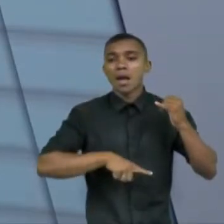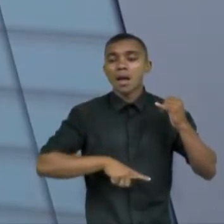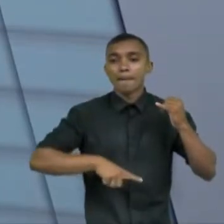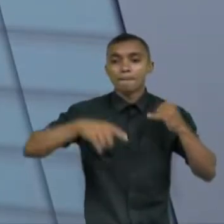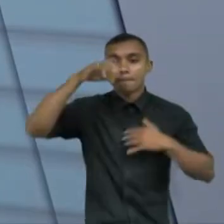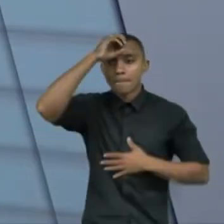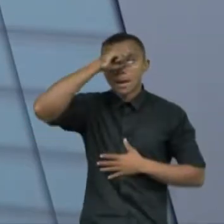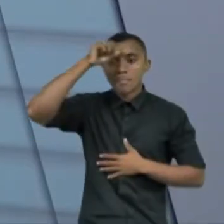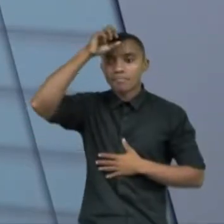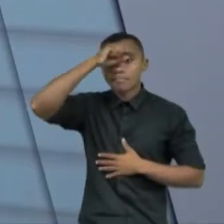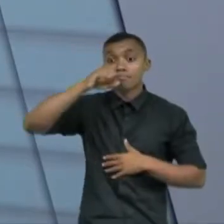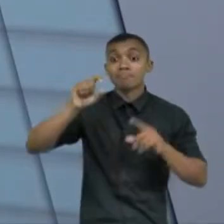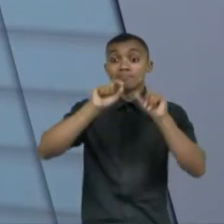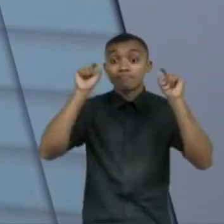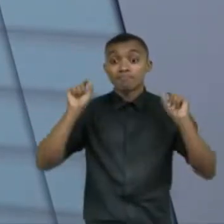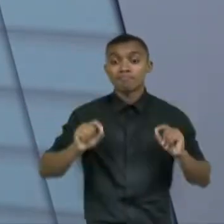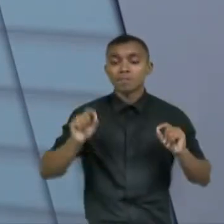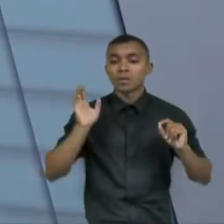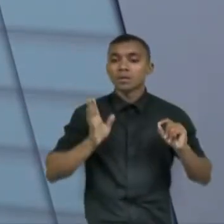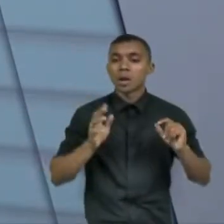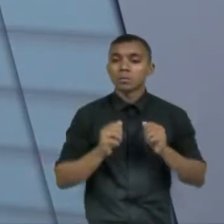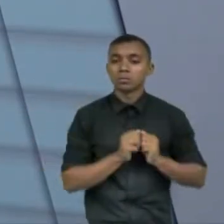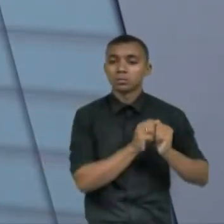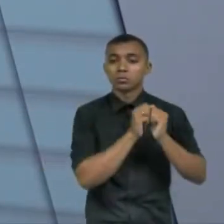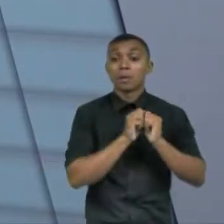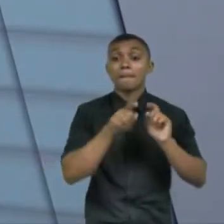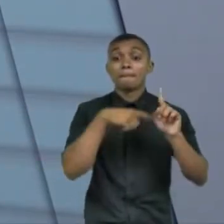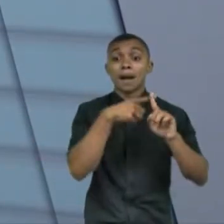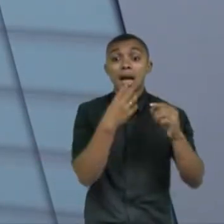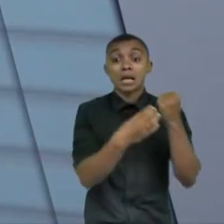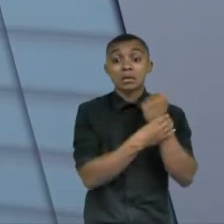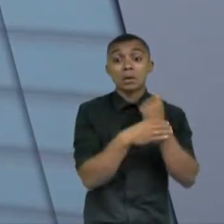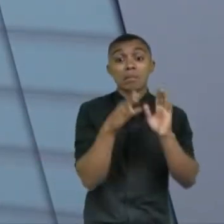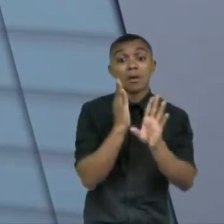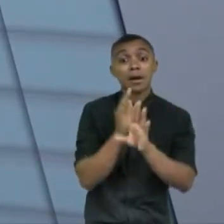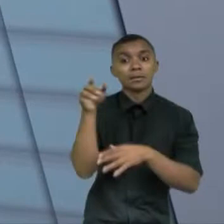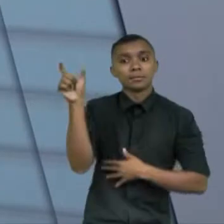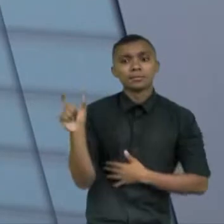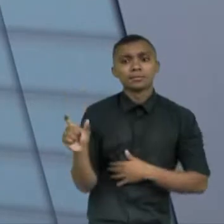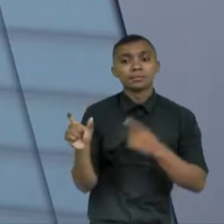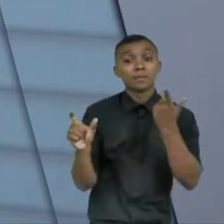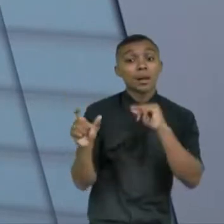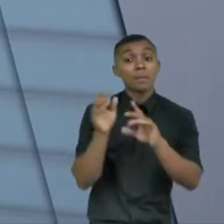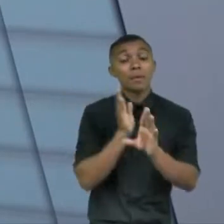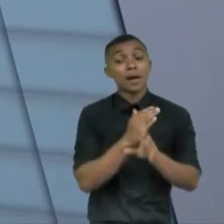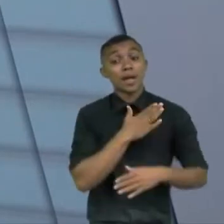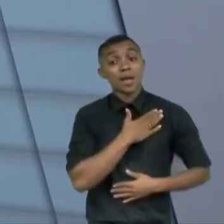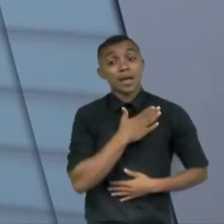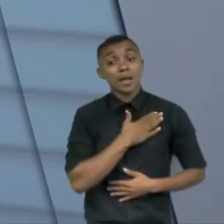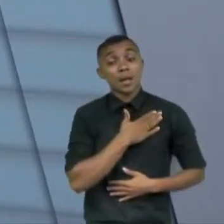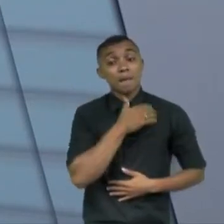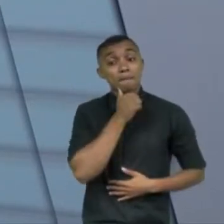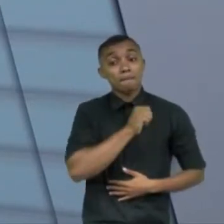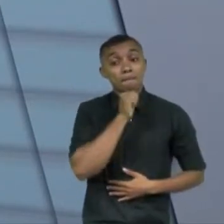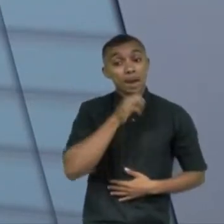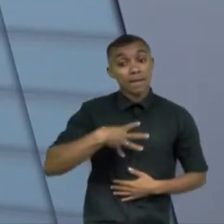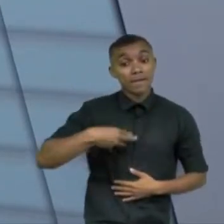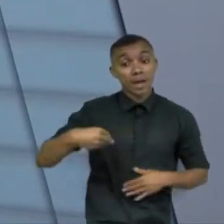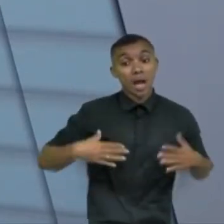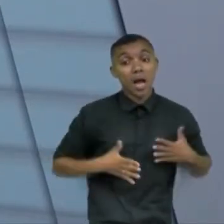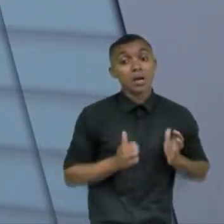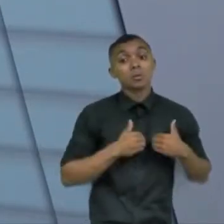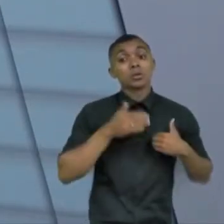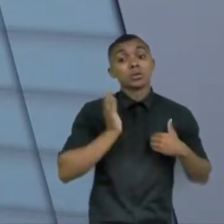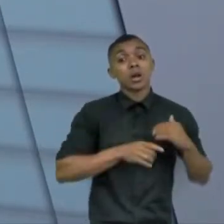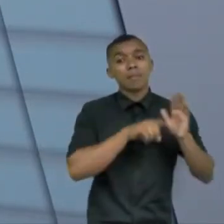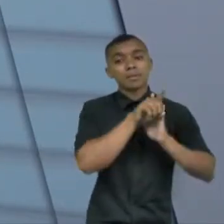desconhecida é conduzida com total segurança por quem? como mãe de uma filha autista pesquisa o tema há